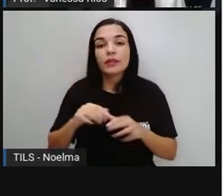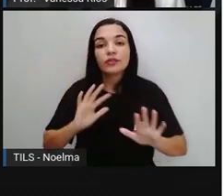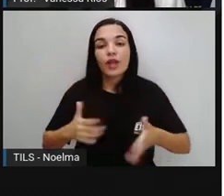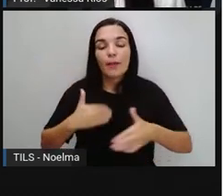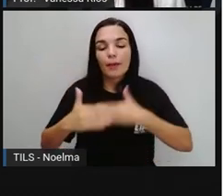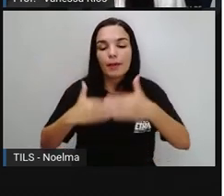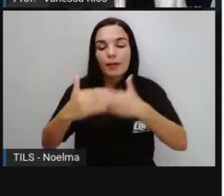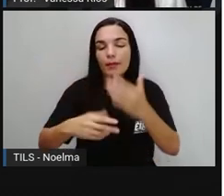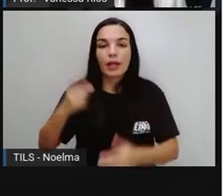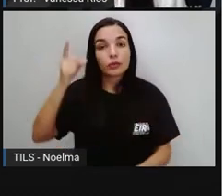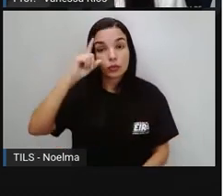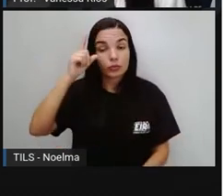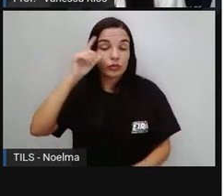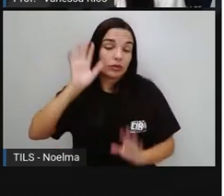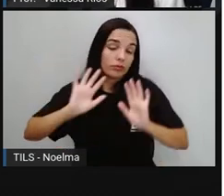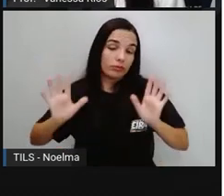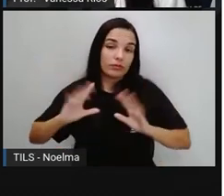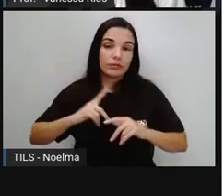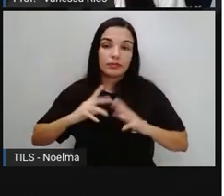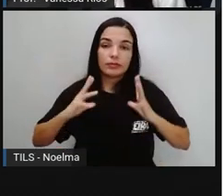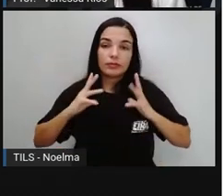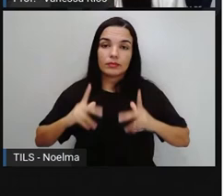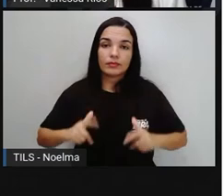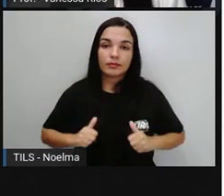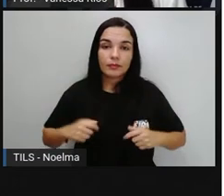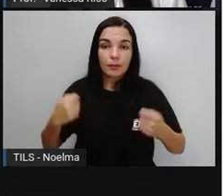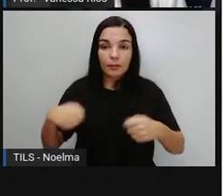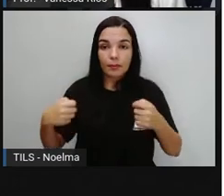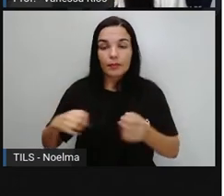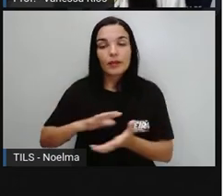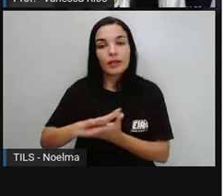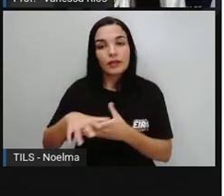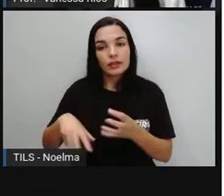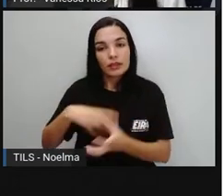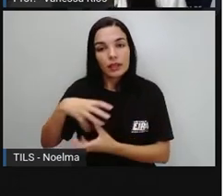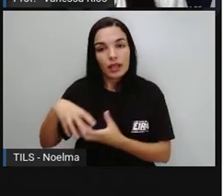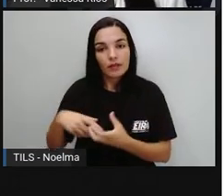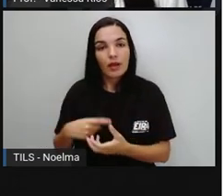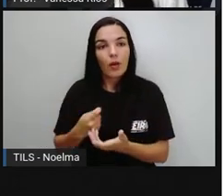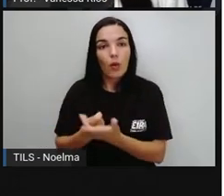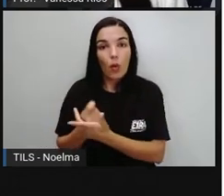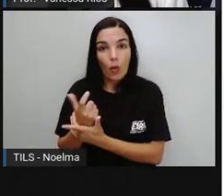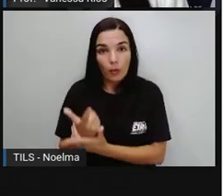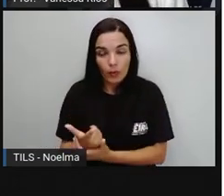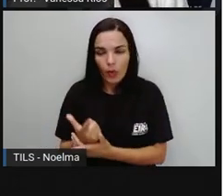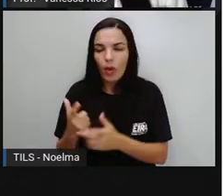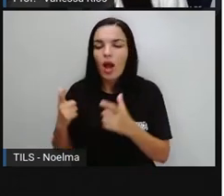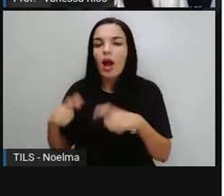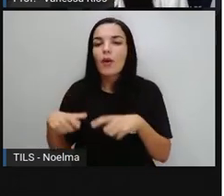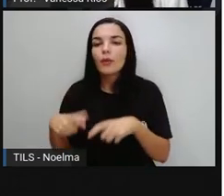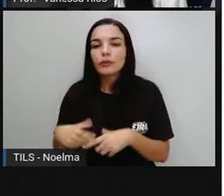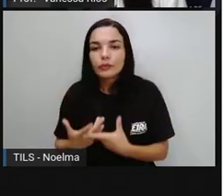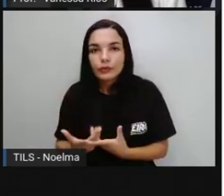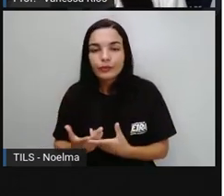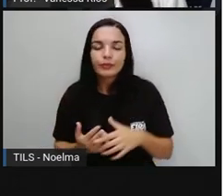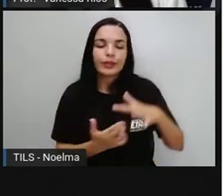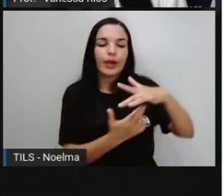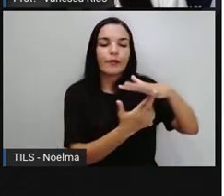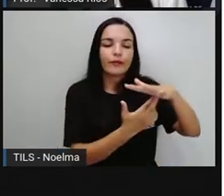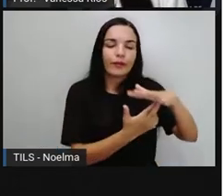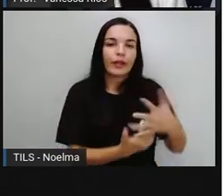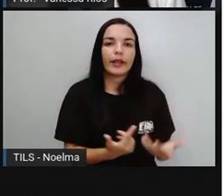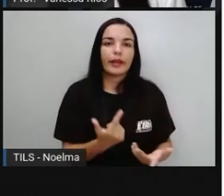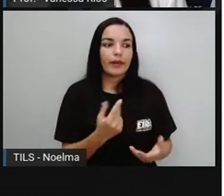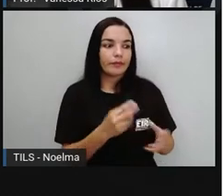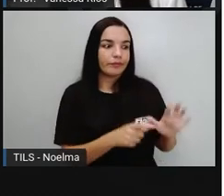processo De aquisição Então você vai Lavar Porque comprou Comprou na feira Estava exposto Então é